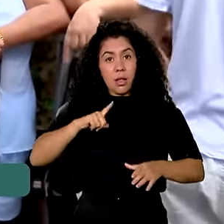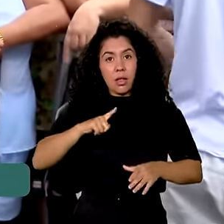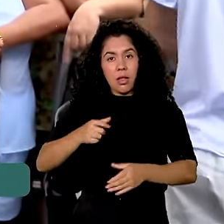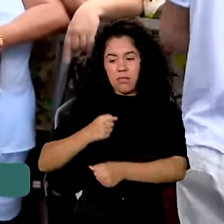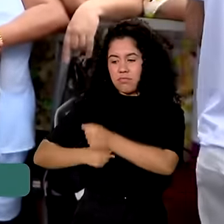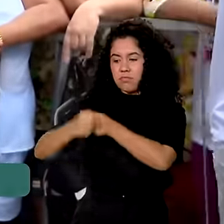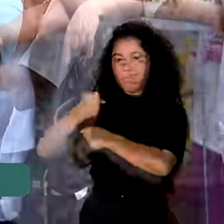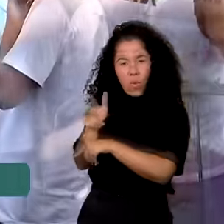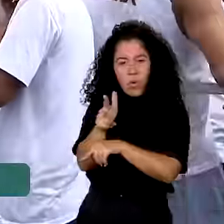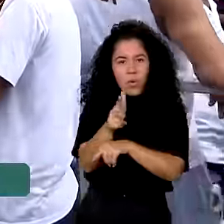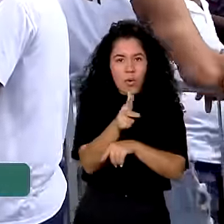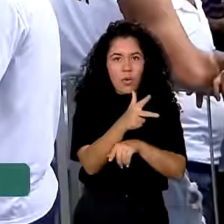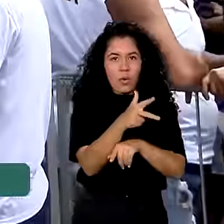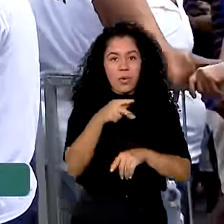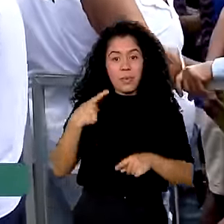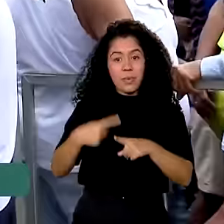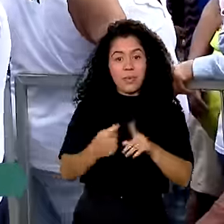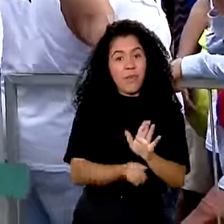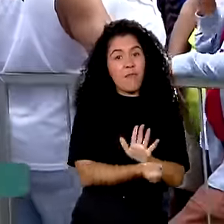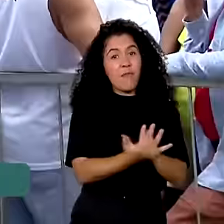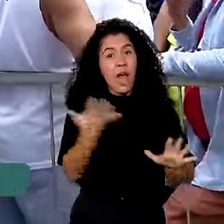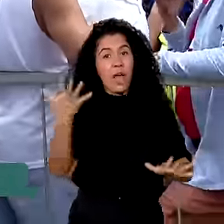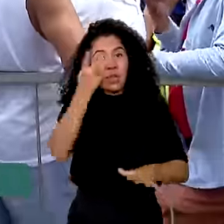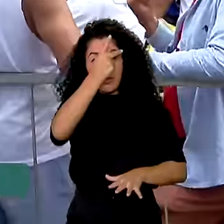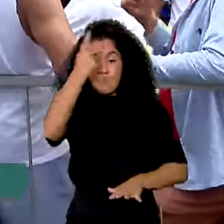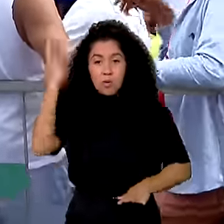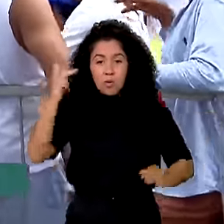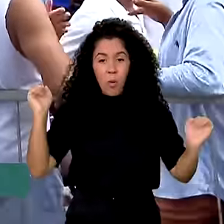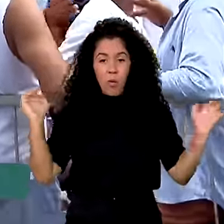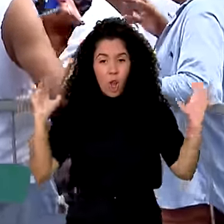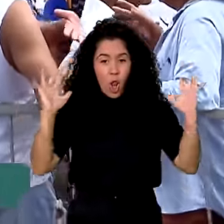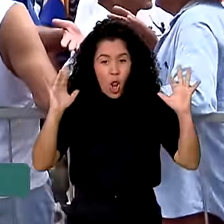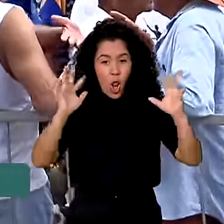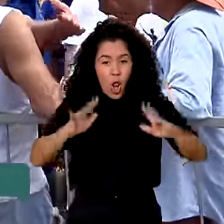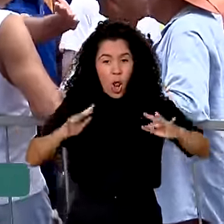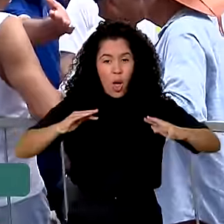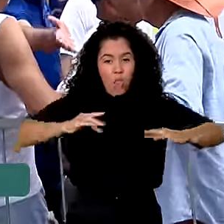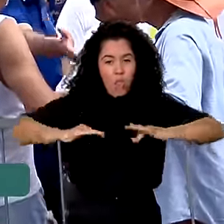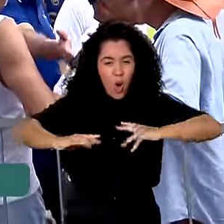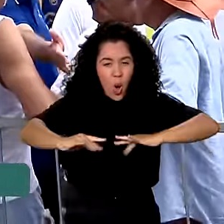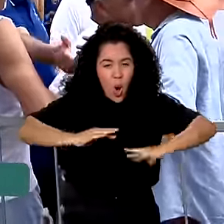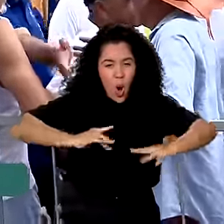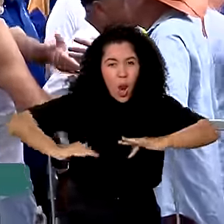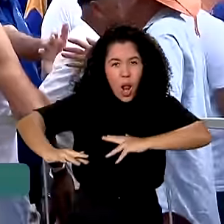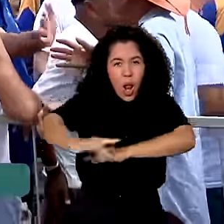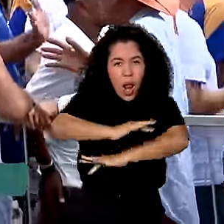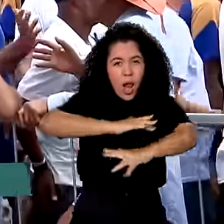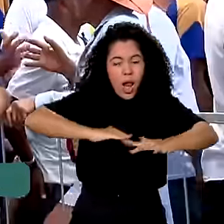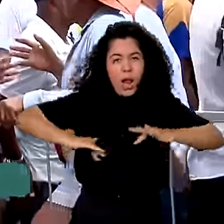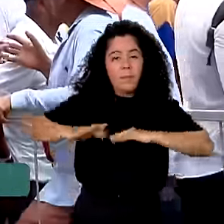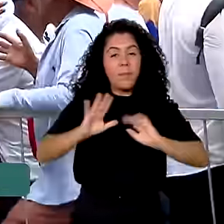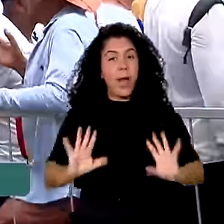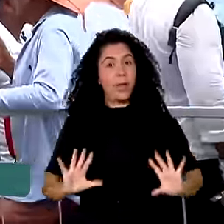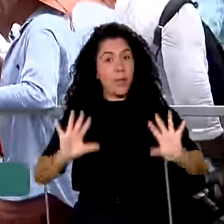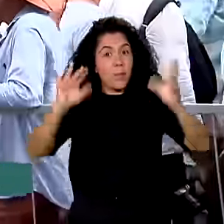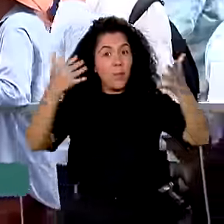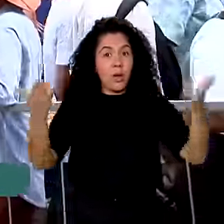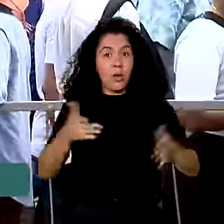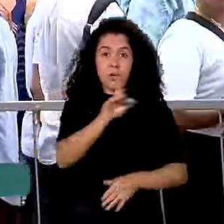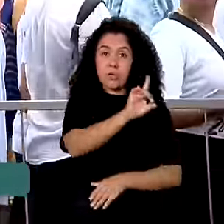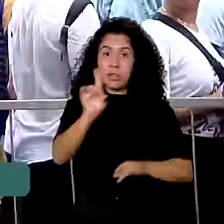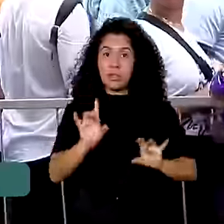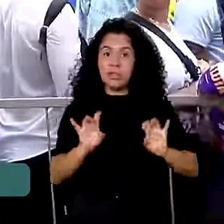foram derrotadas. Milhares de pessoas lotam aqui as ruas de Salvador para comemorar a data e acompanhar,